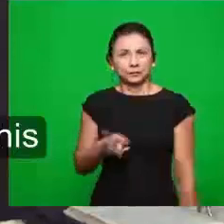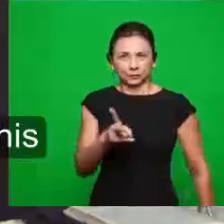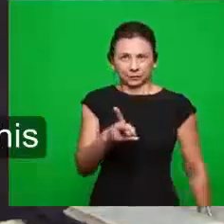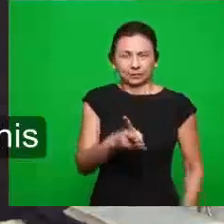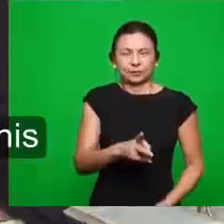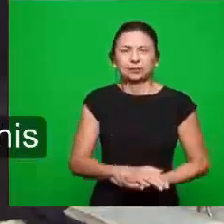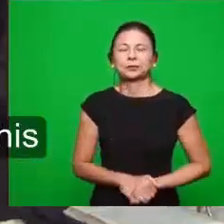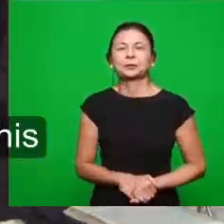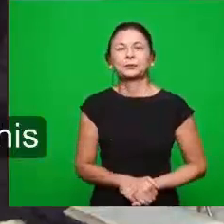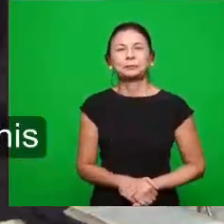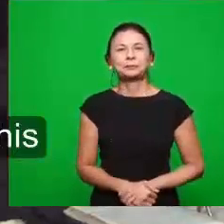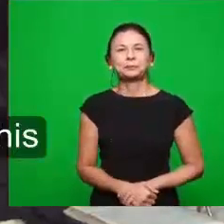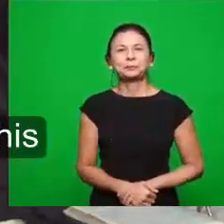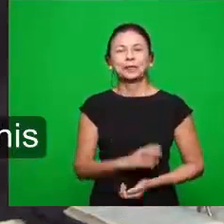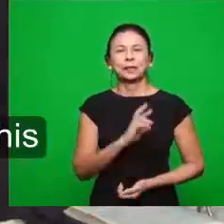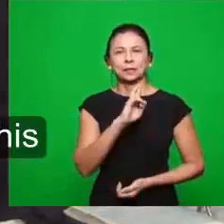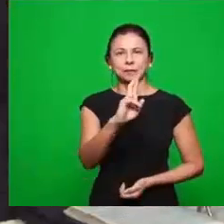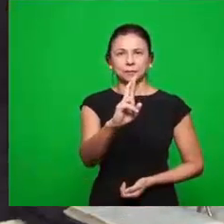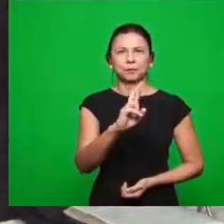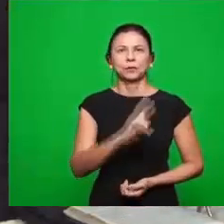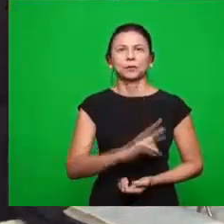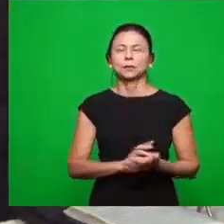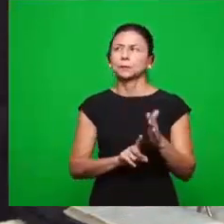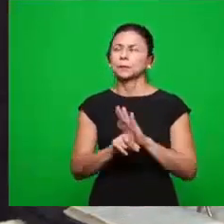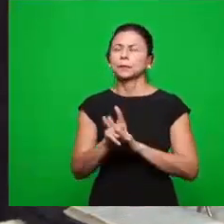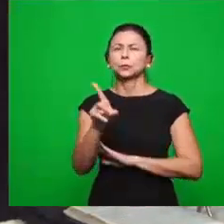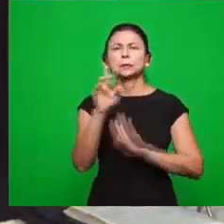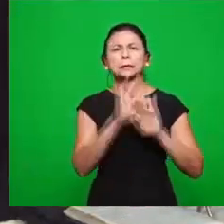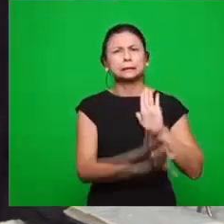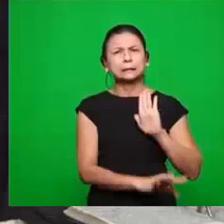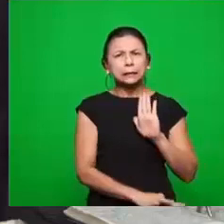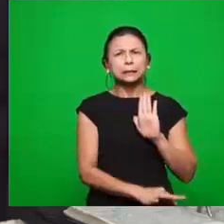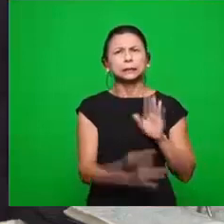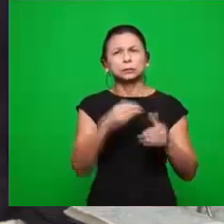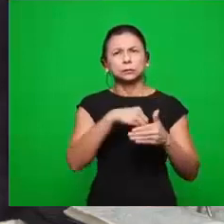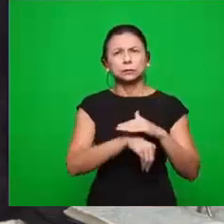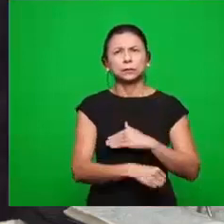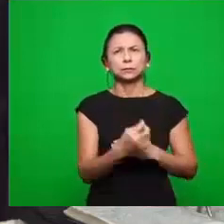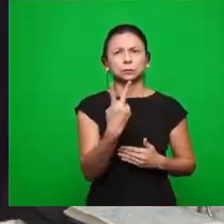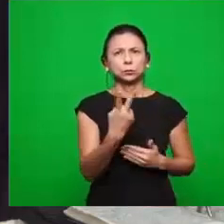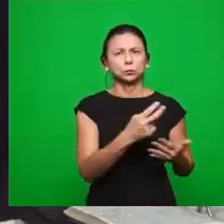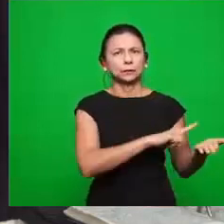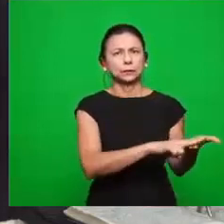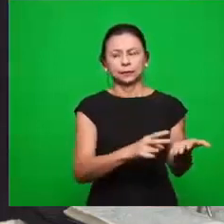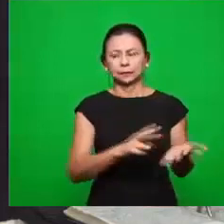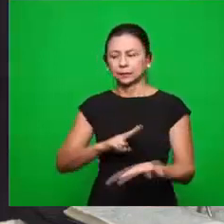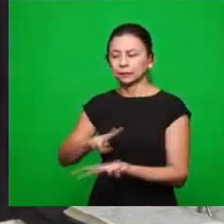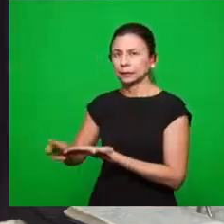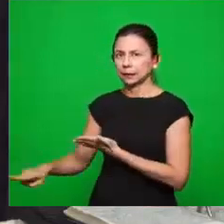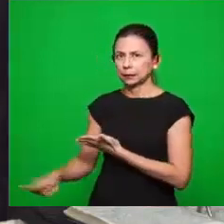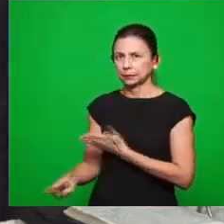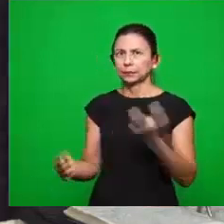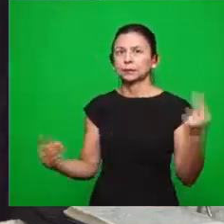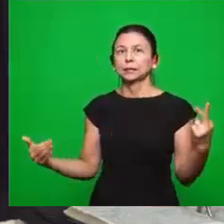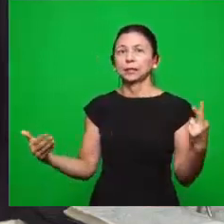Meu irmão, estamos retornando aqui com a resposta nessa pergunta. Quais os textos que estão inseridos nas duas cartas que se referem ao mentor